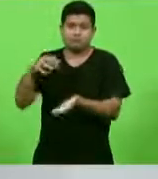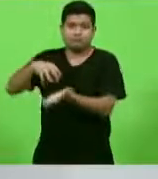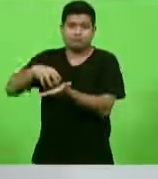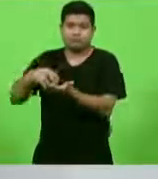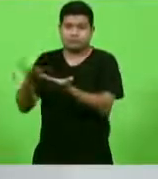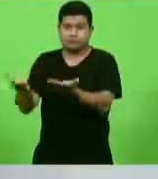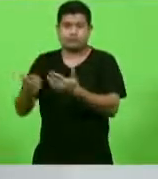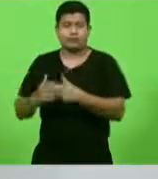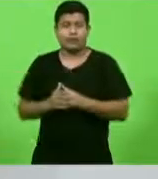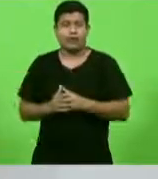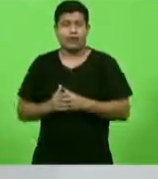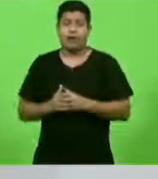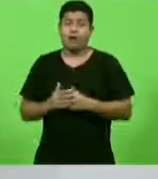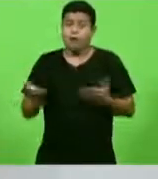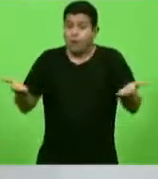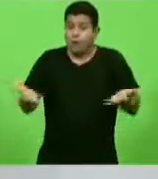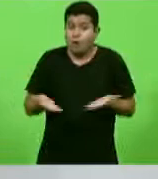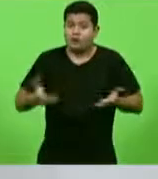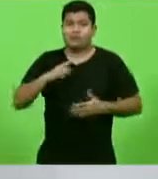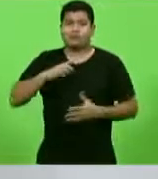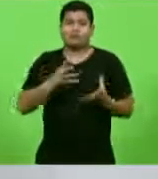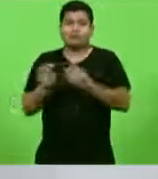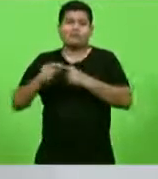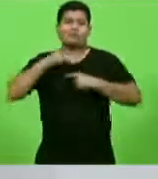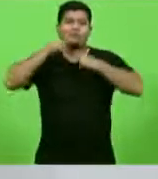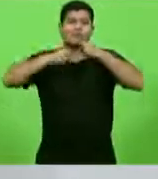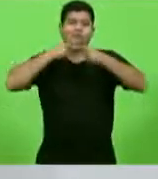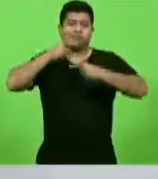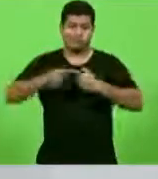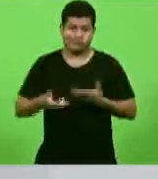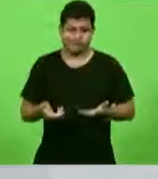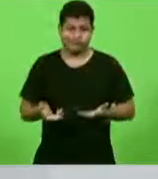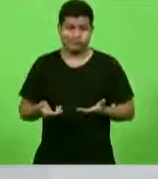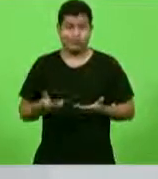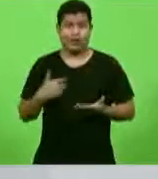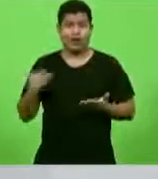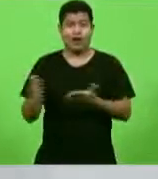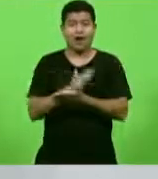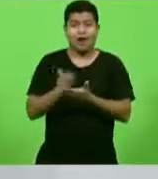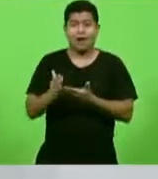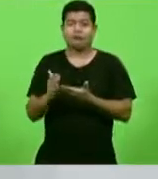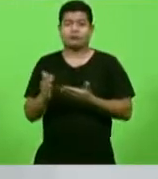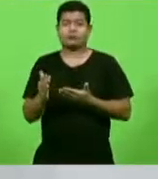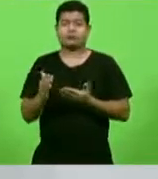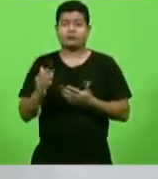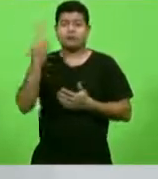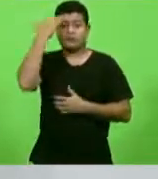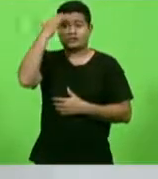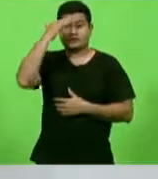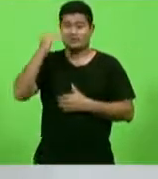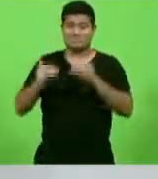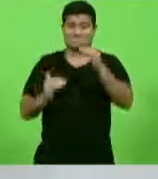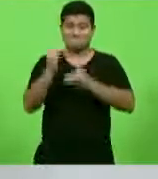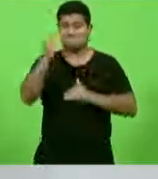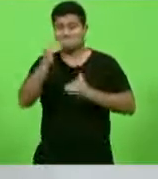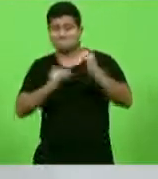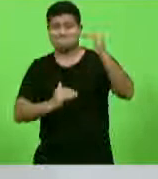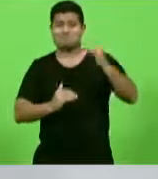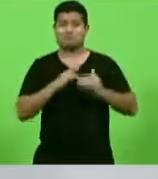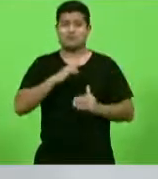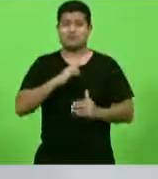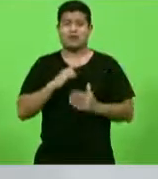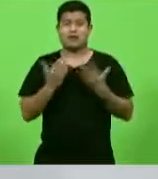Atualmente, há dúvidas sobre isso, com pareceres divergentes. A Fundação e a Secretaria